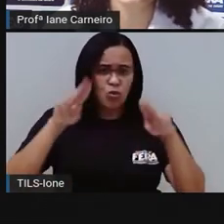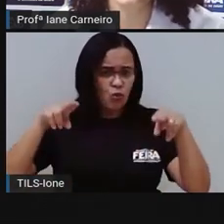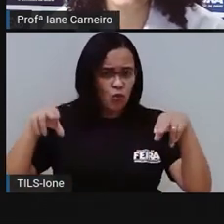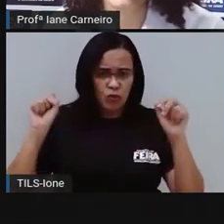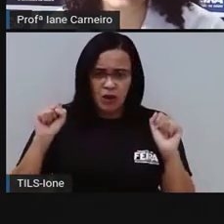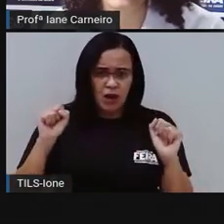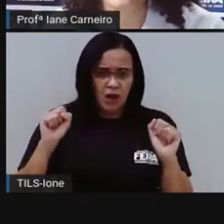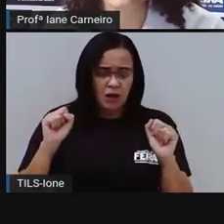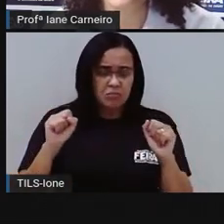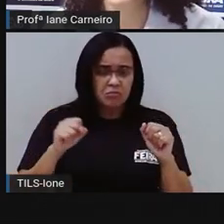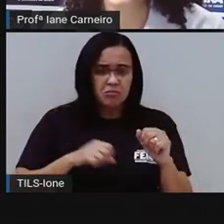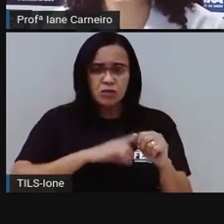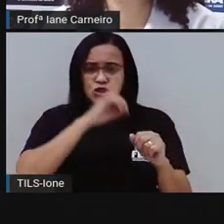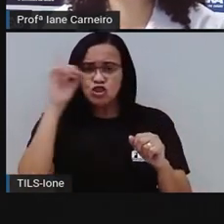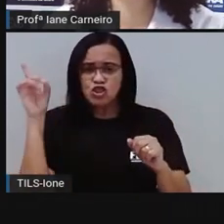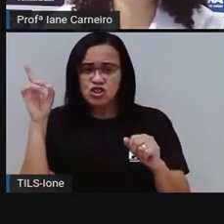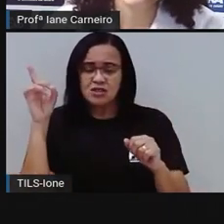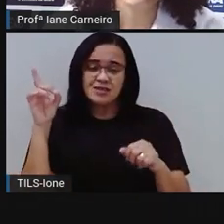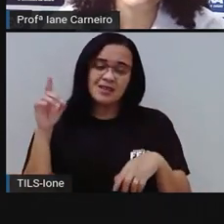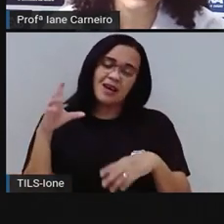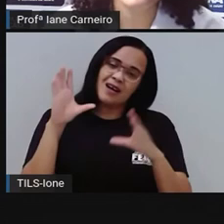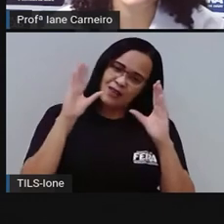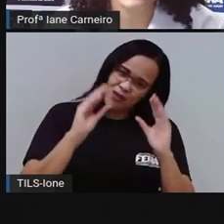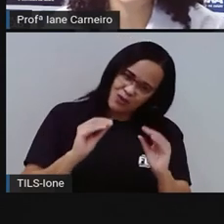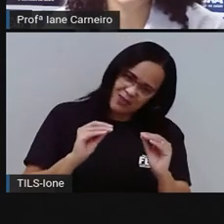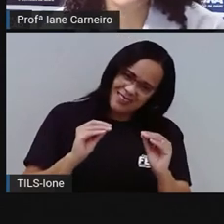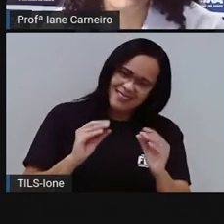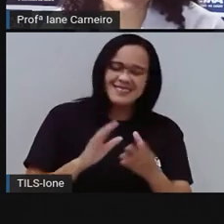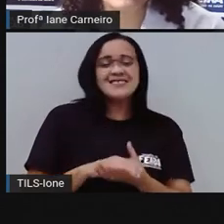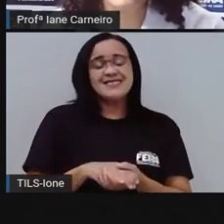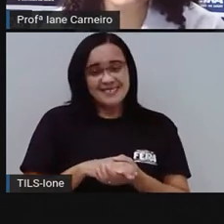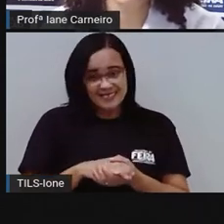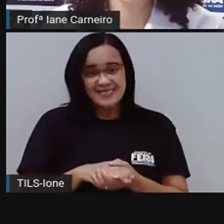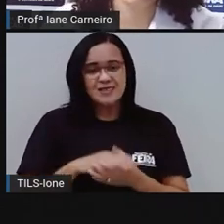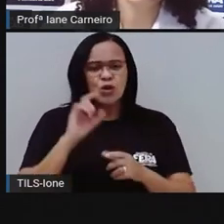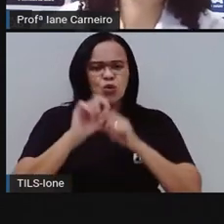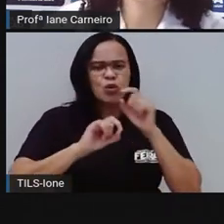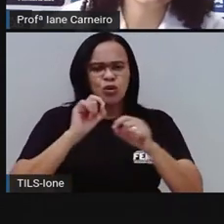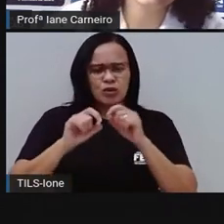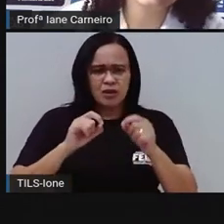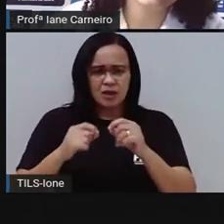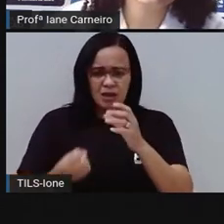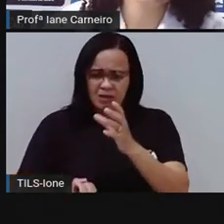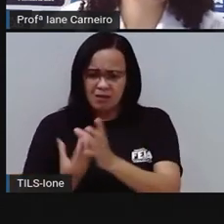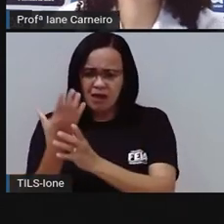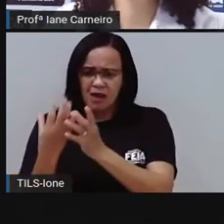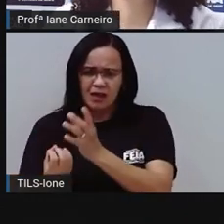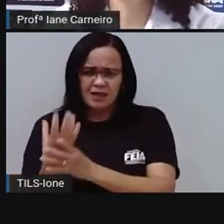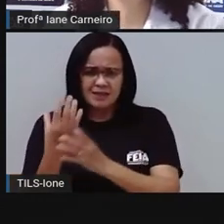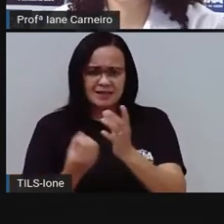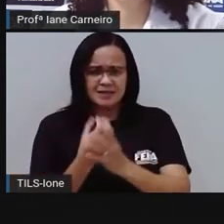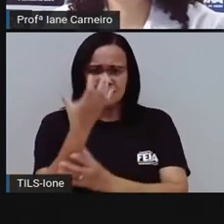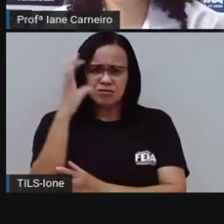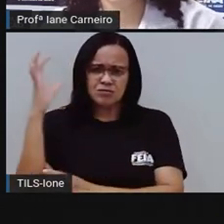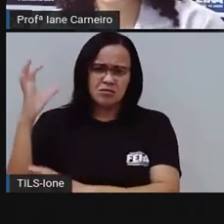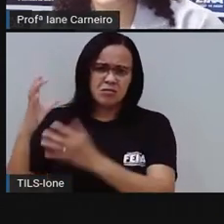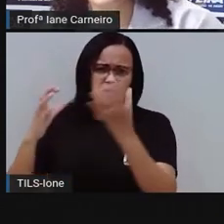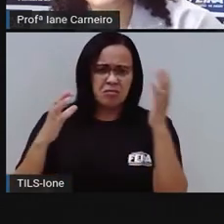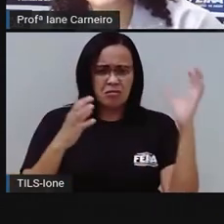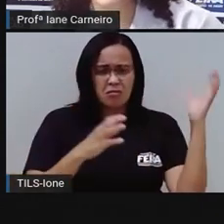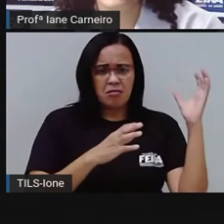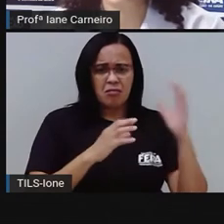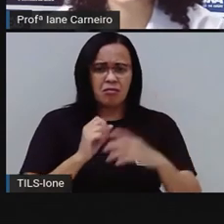e o dia. O que é o que é? Nasce no mato, no mato se cria. Se só dá uma